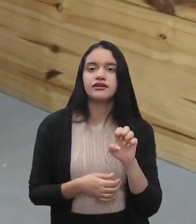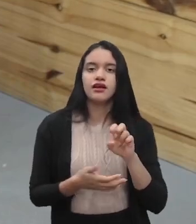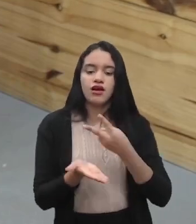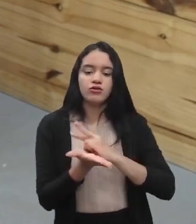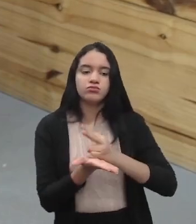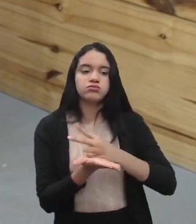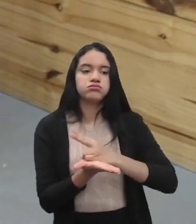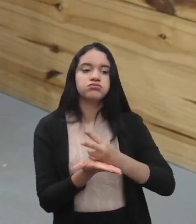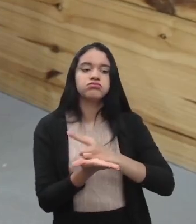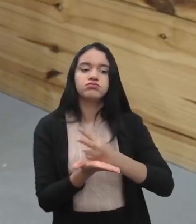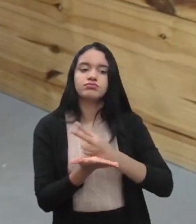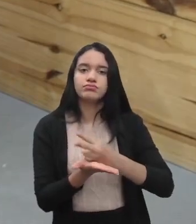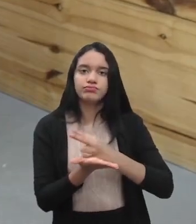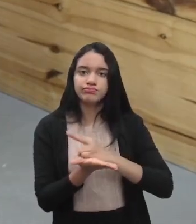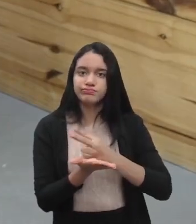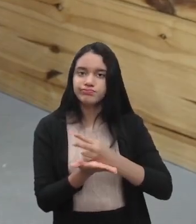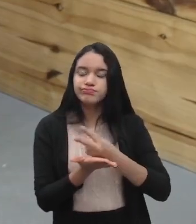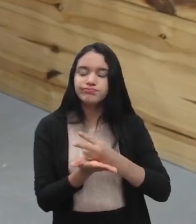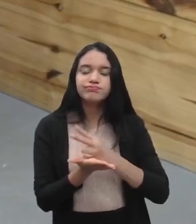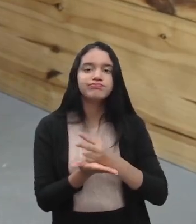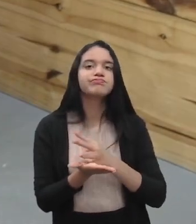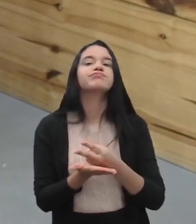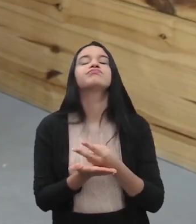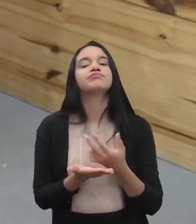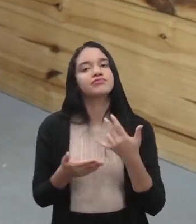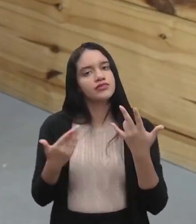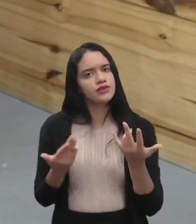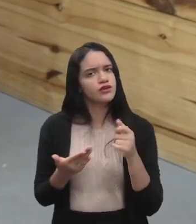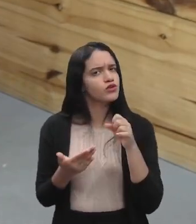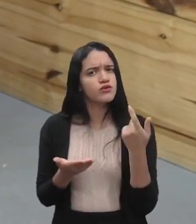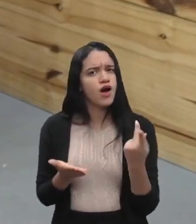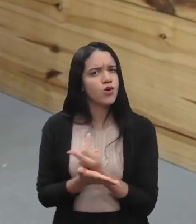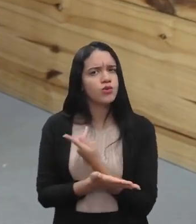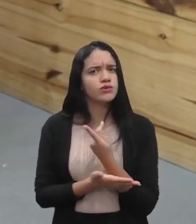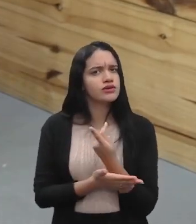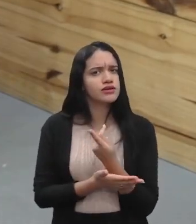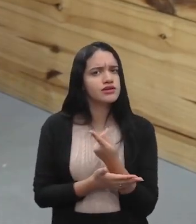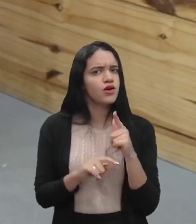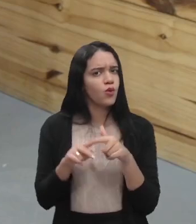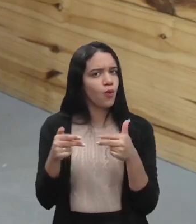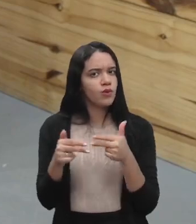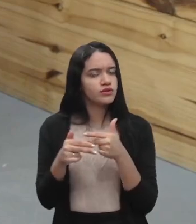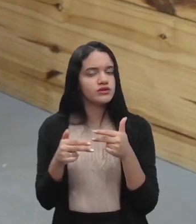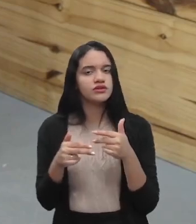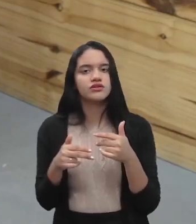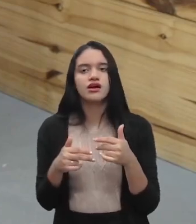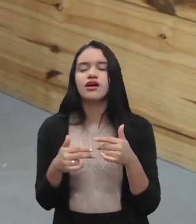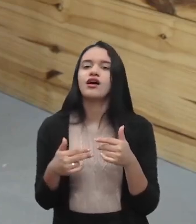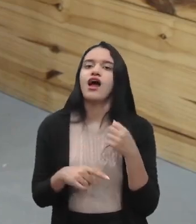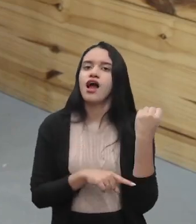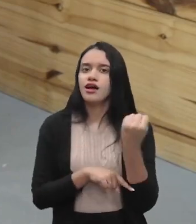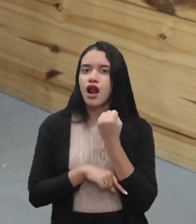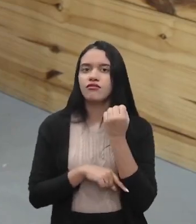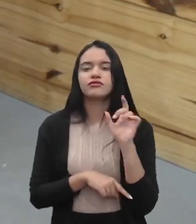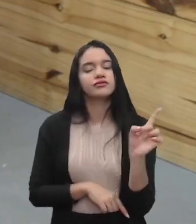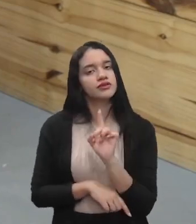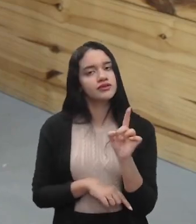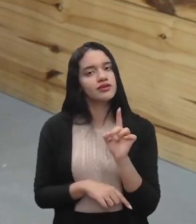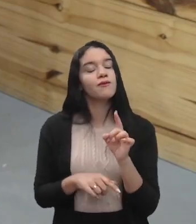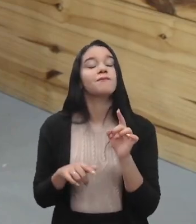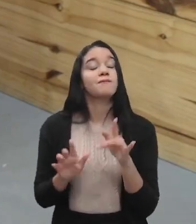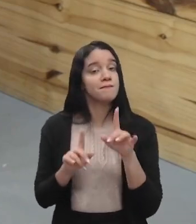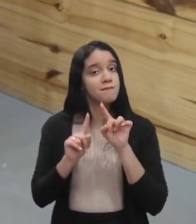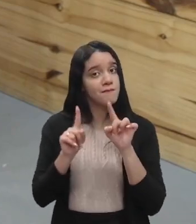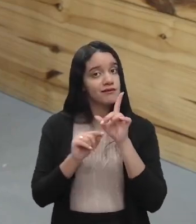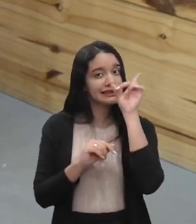não vai cair não, tá? Não vai cair embaixo, até, não vai acontecer coisa muito mais grave, não, mas vai dar um pouquinho de trabalho para